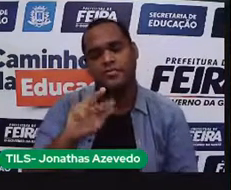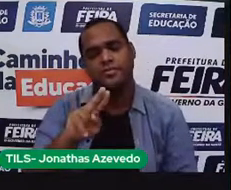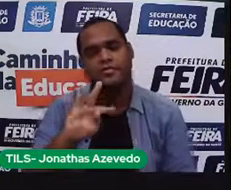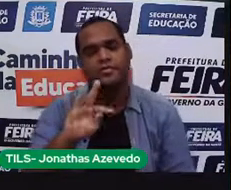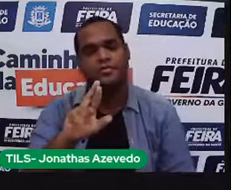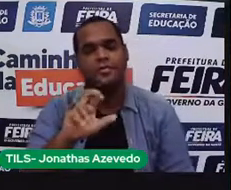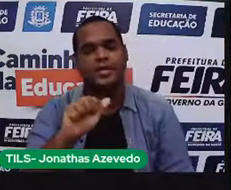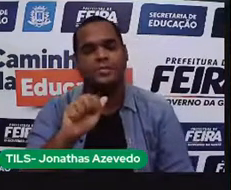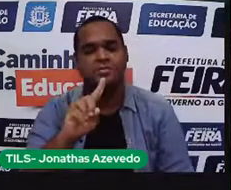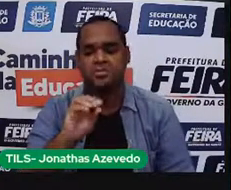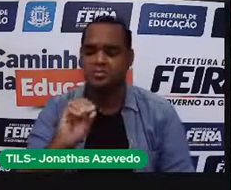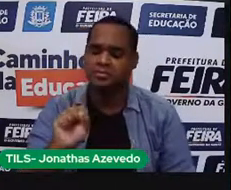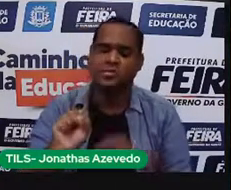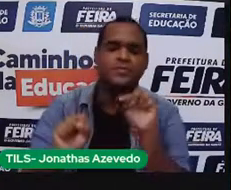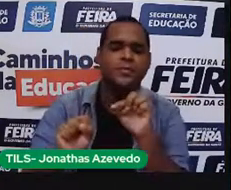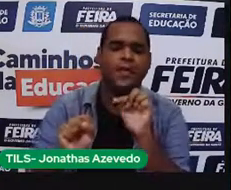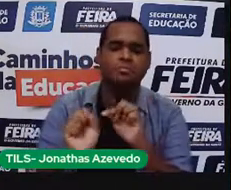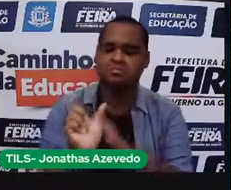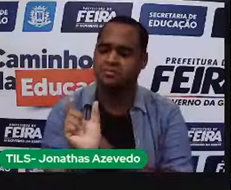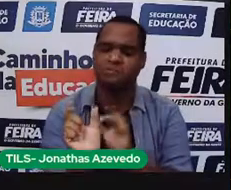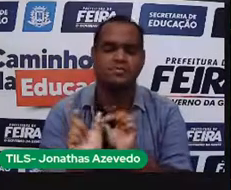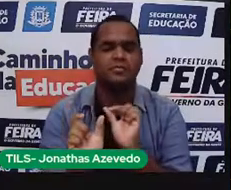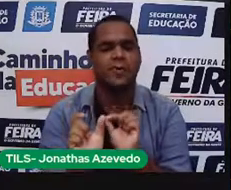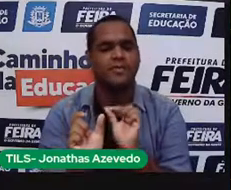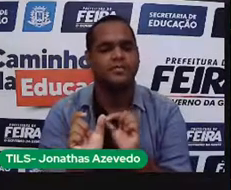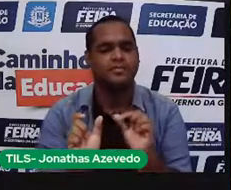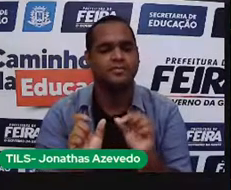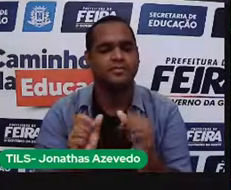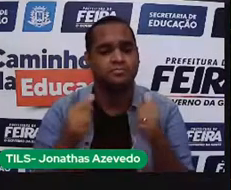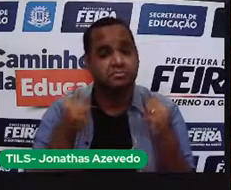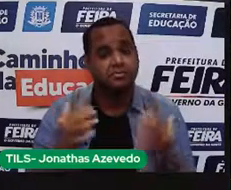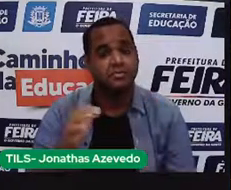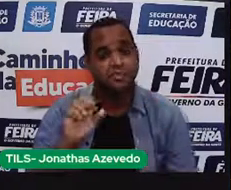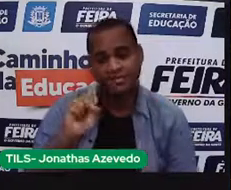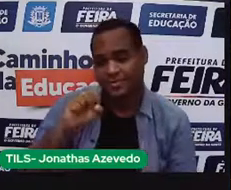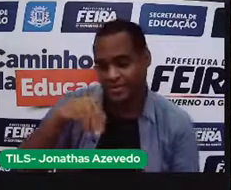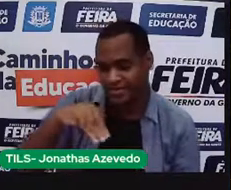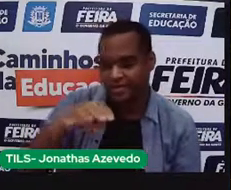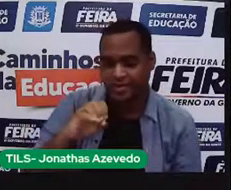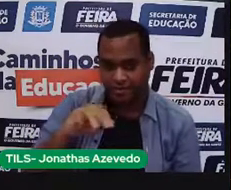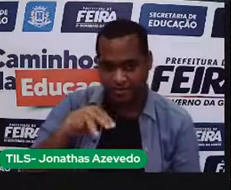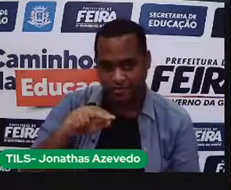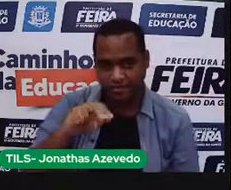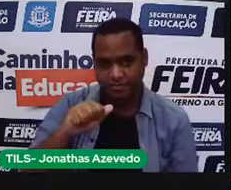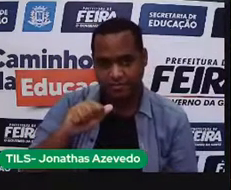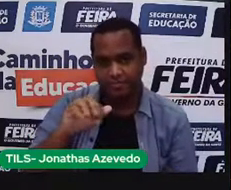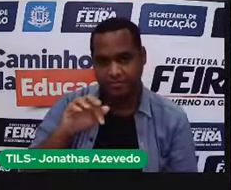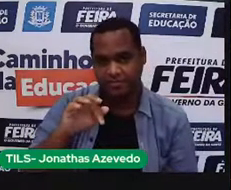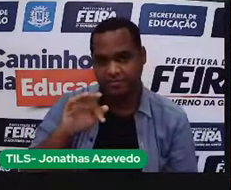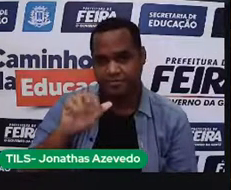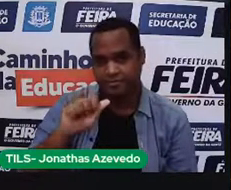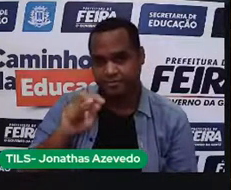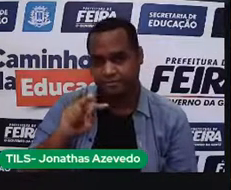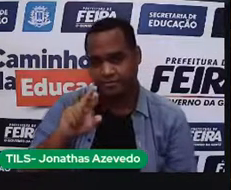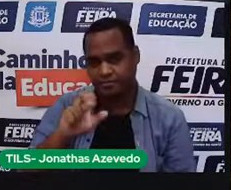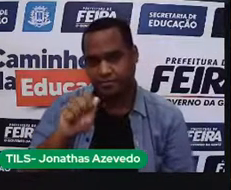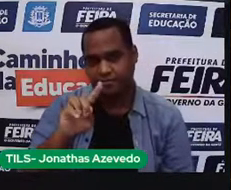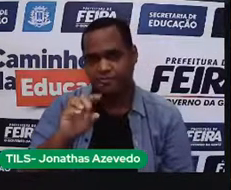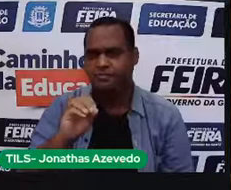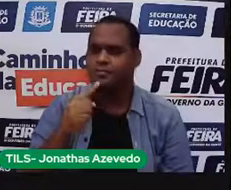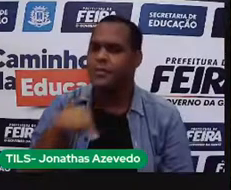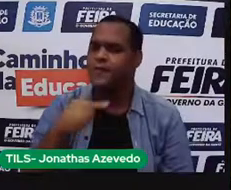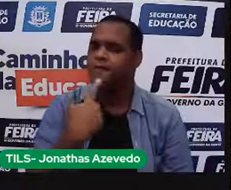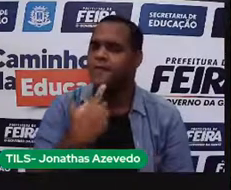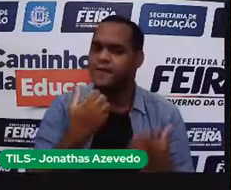semimanufaturados. O que é isso? Na verdade, semifaturado ou semimanufaturado, a gente fala que são